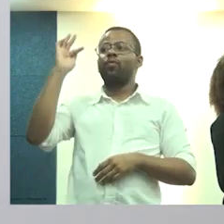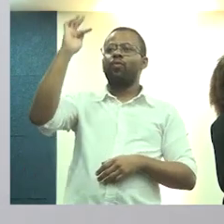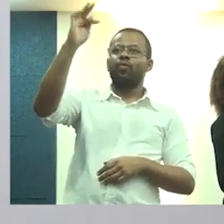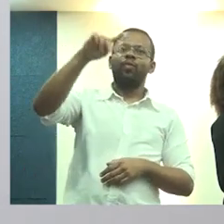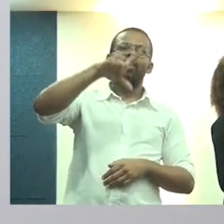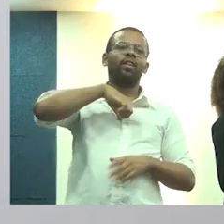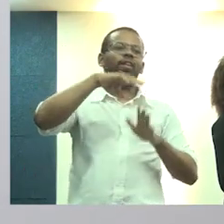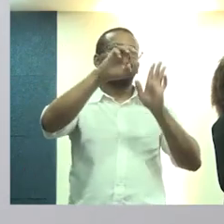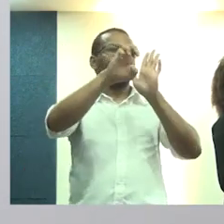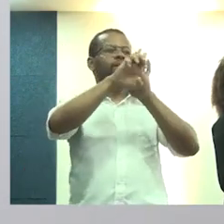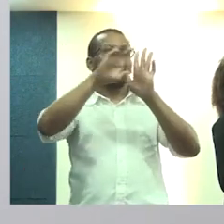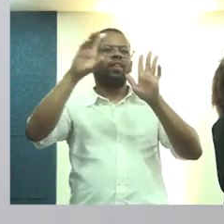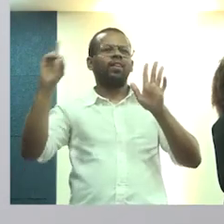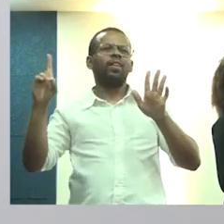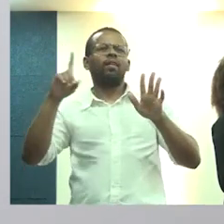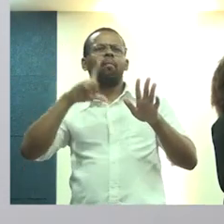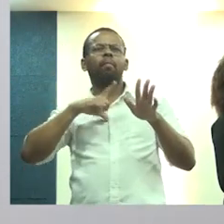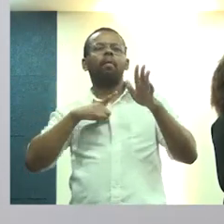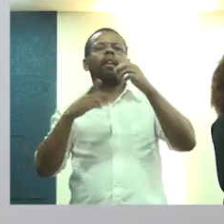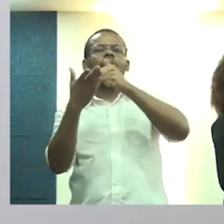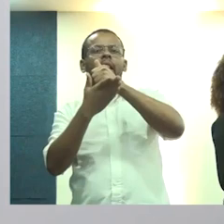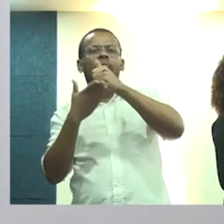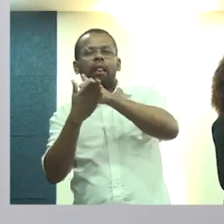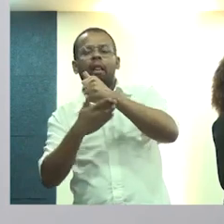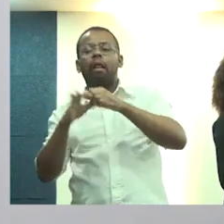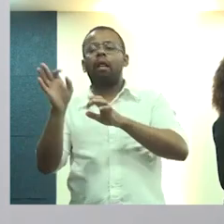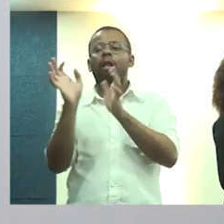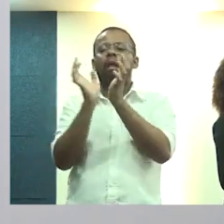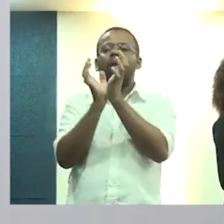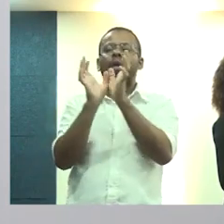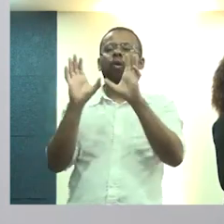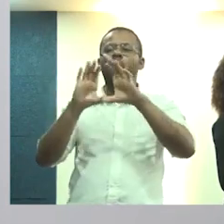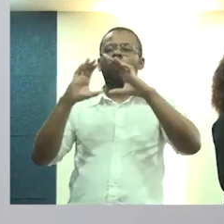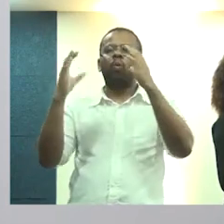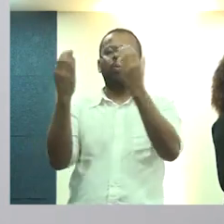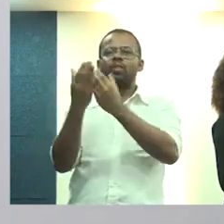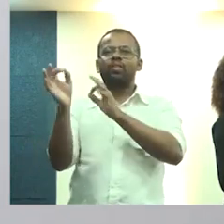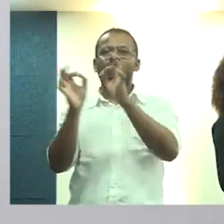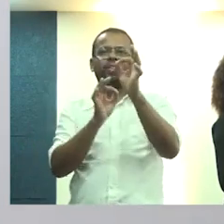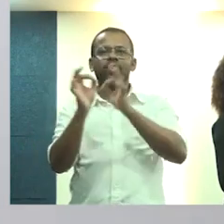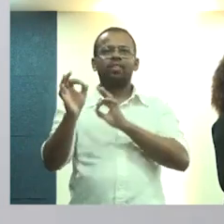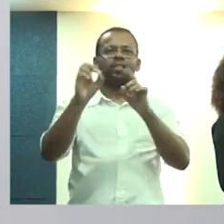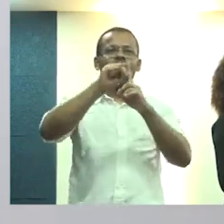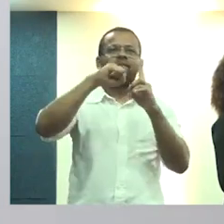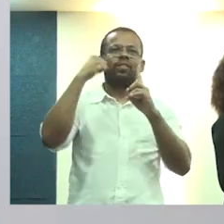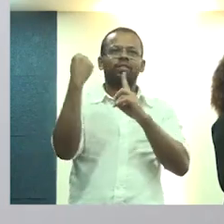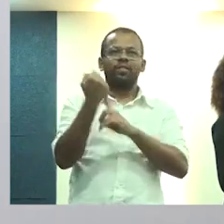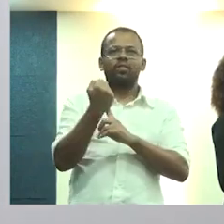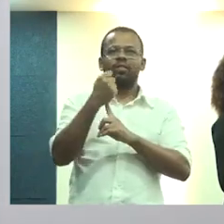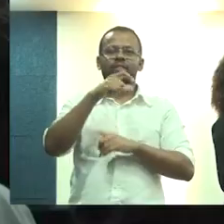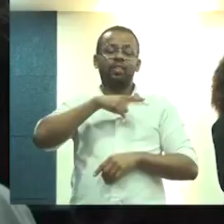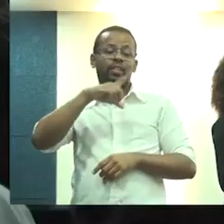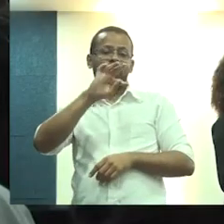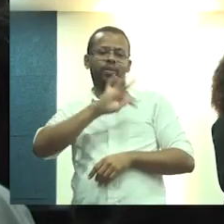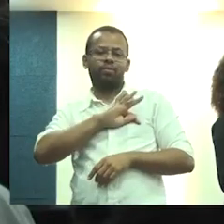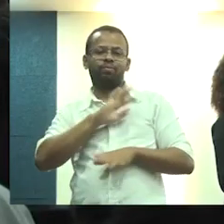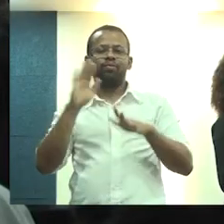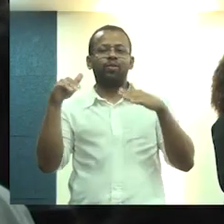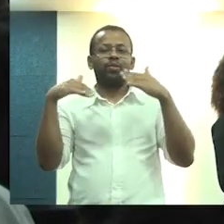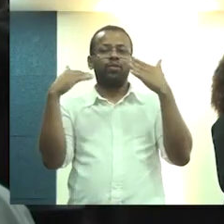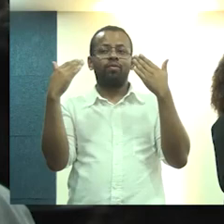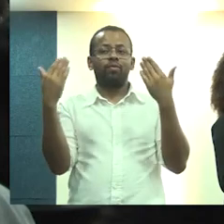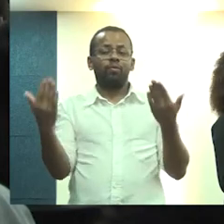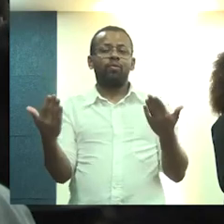lançando um edital de chamamento para a pré-qualificação de organizações da sociedade civil que vão prestar assessorias técnicas. Então,